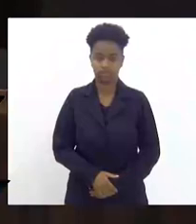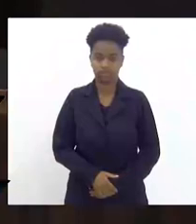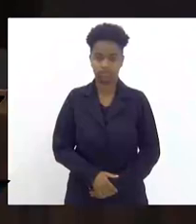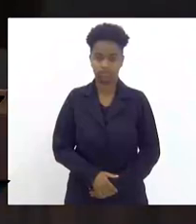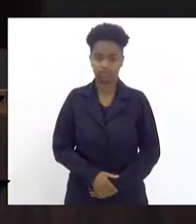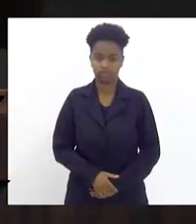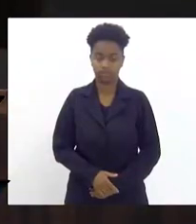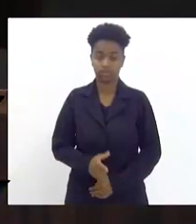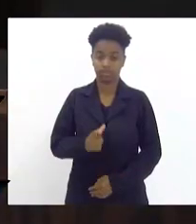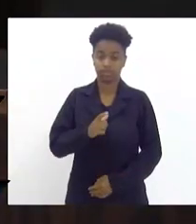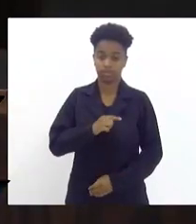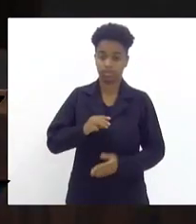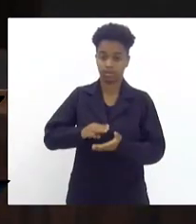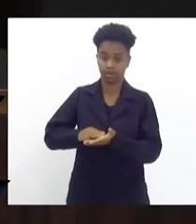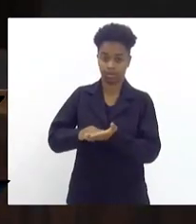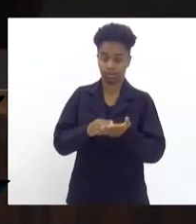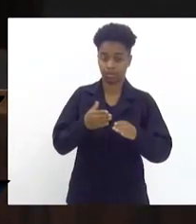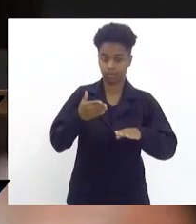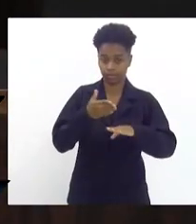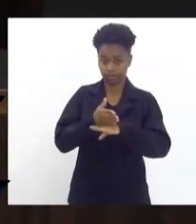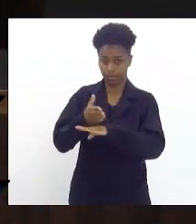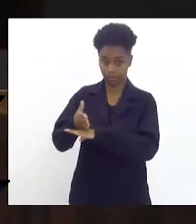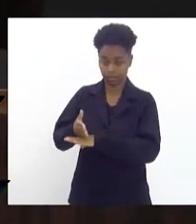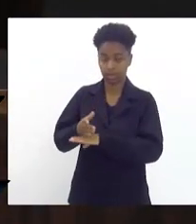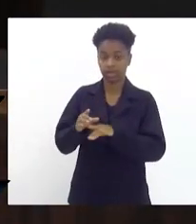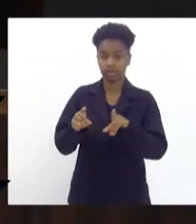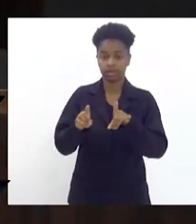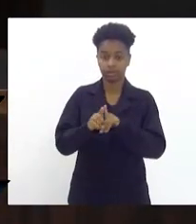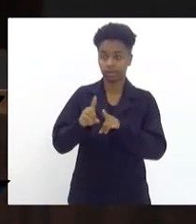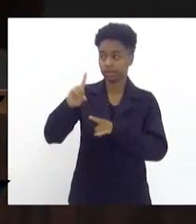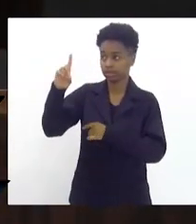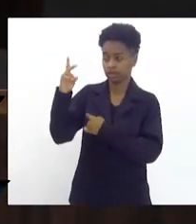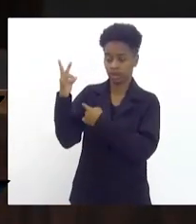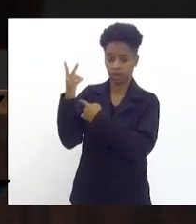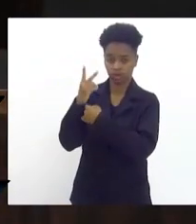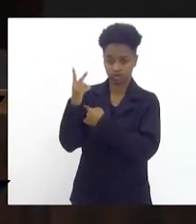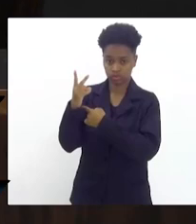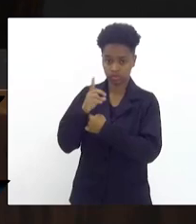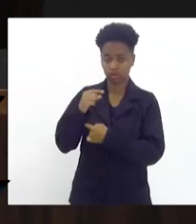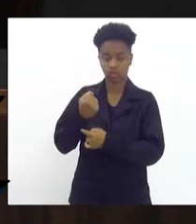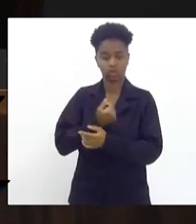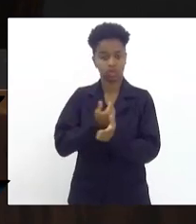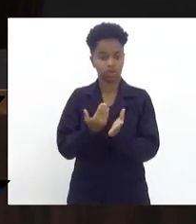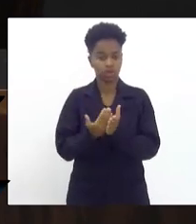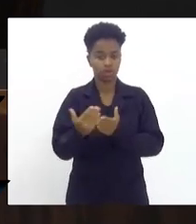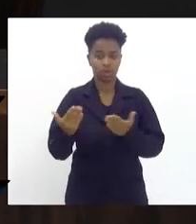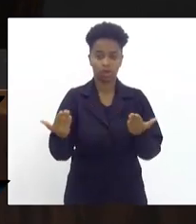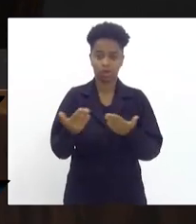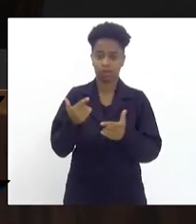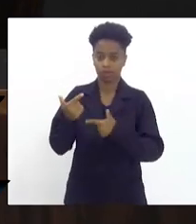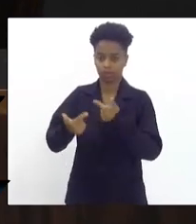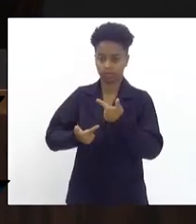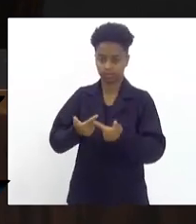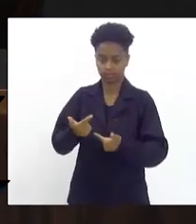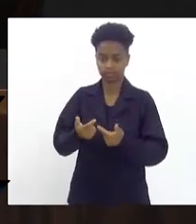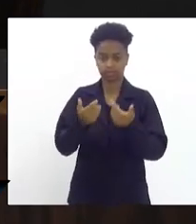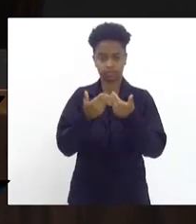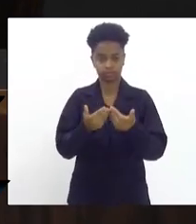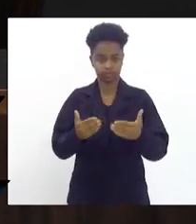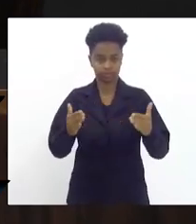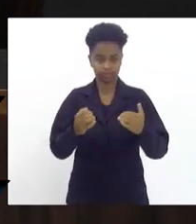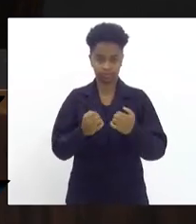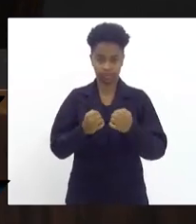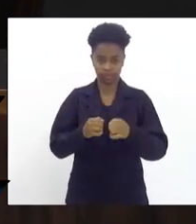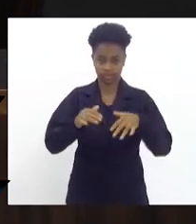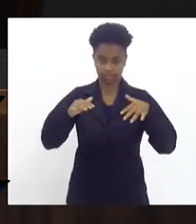Havendo o número legal e sob a proteção de Deus, iniciamos os nossos trabalhos. Está aberta a